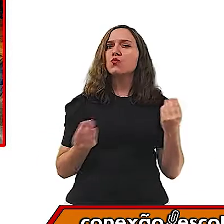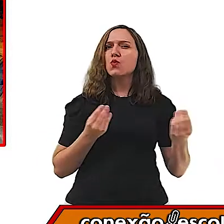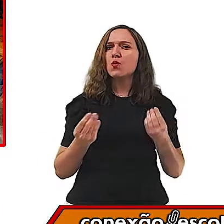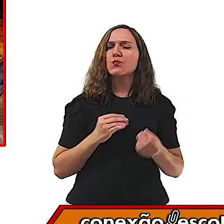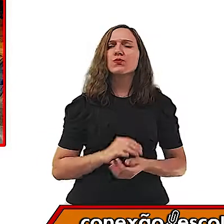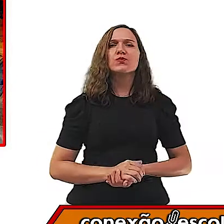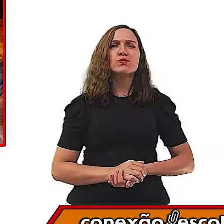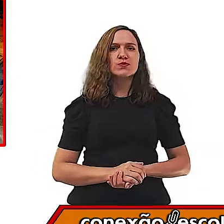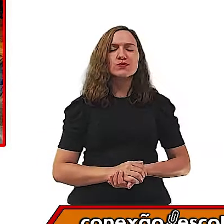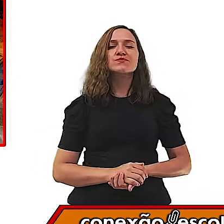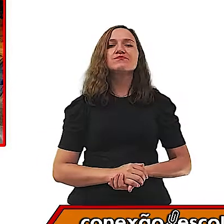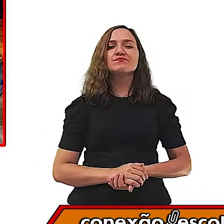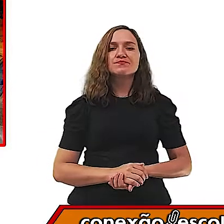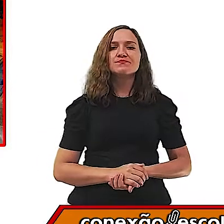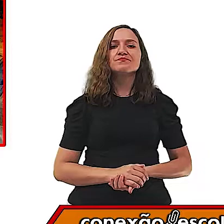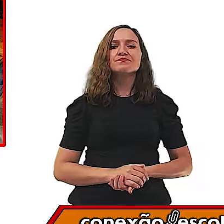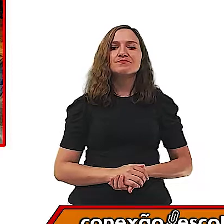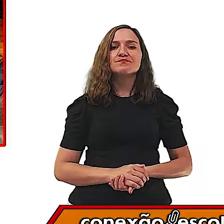Hum,